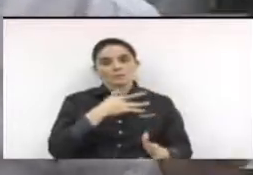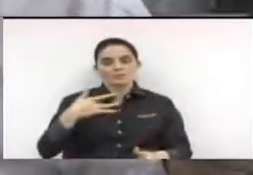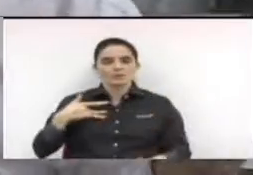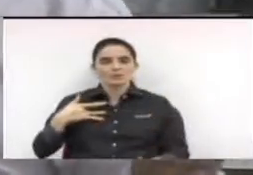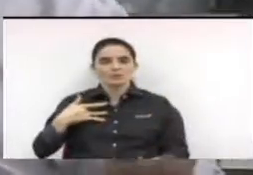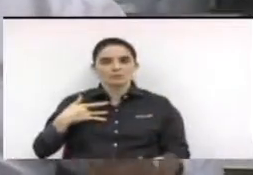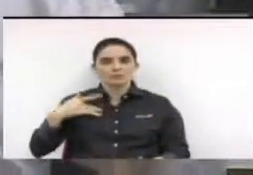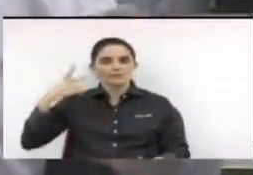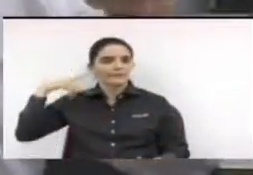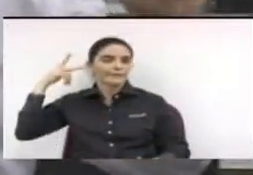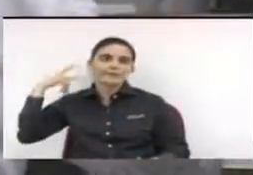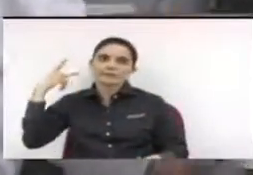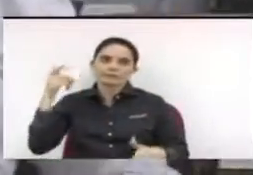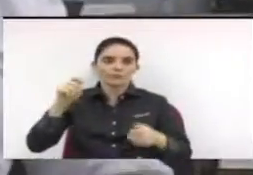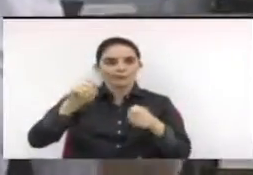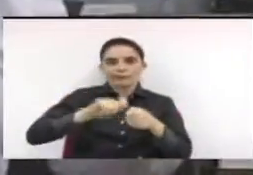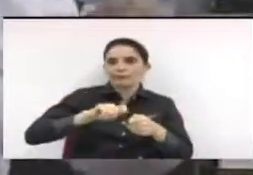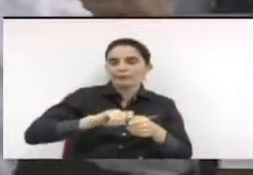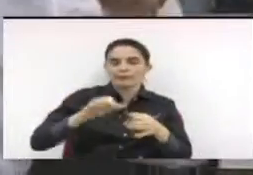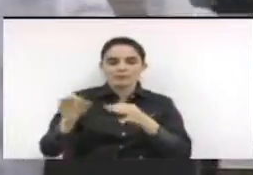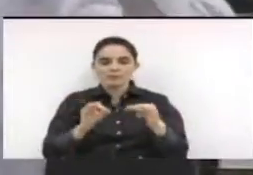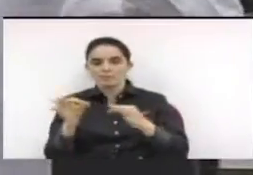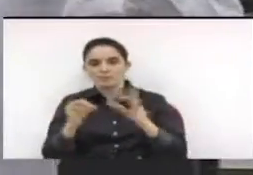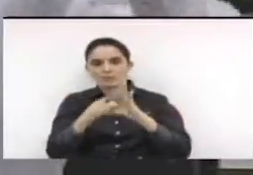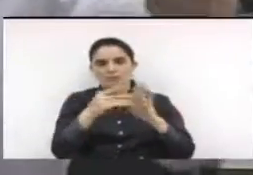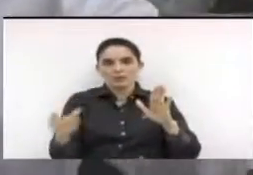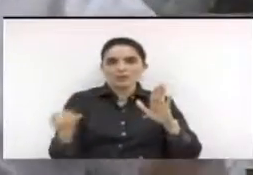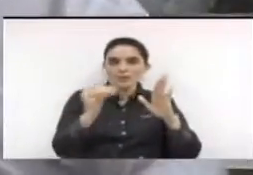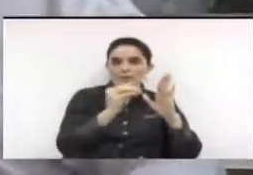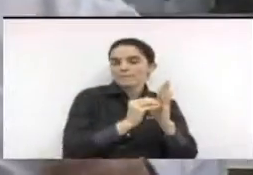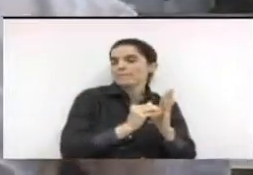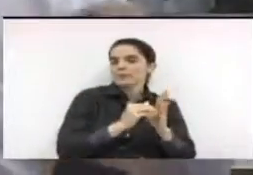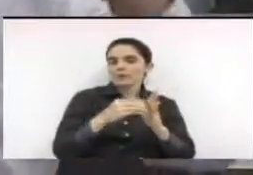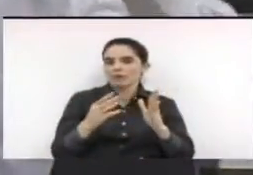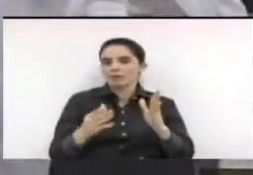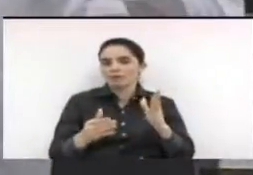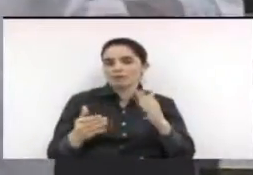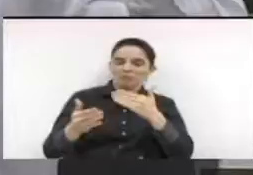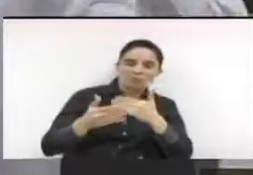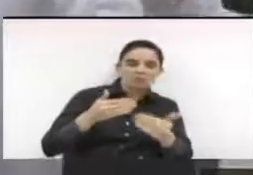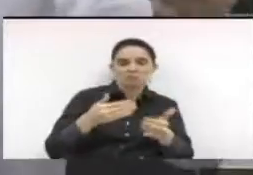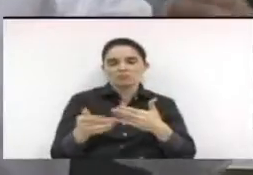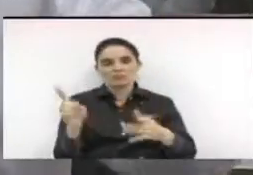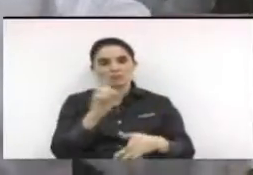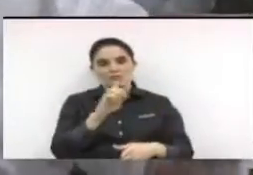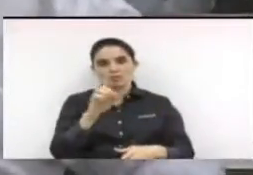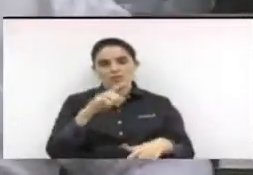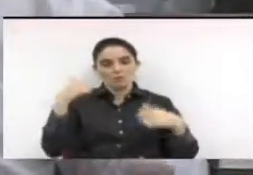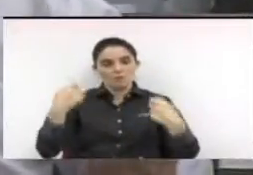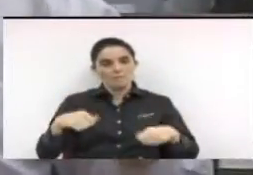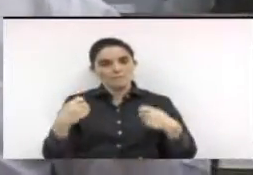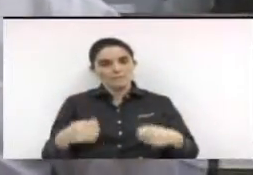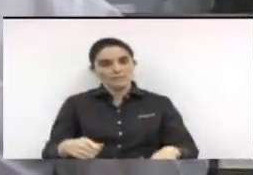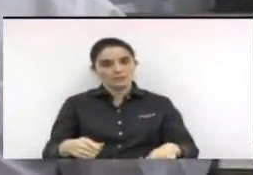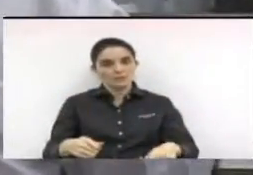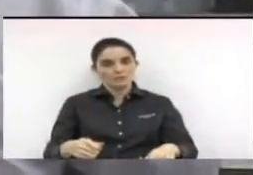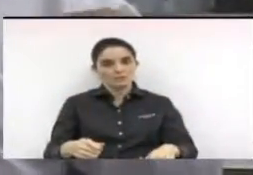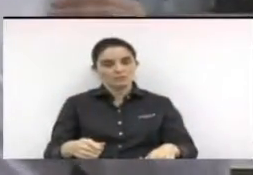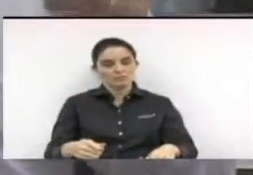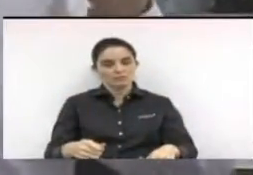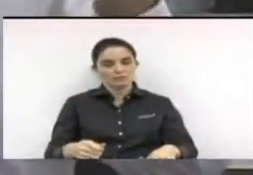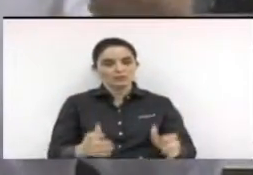emendas à torta e à direita. Da mesma forma, passará pelo crivo das comissões, passará pela comissão de